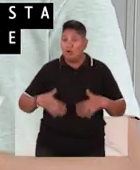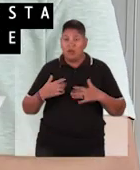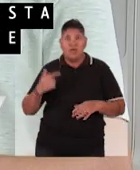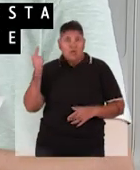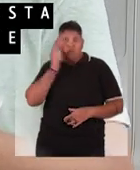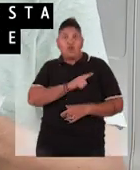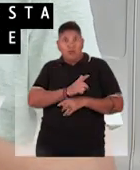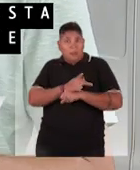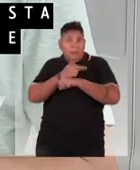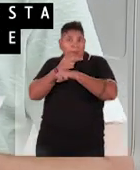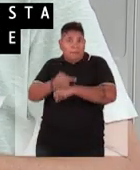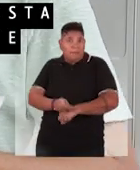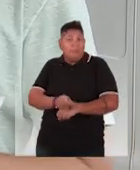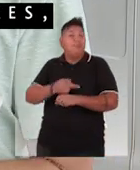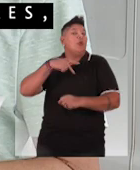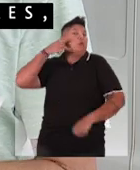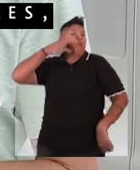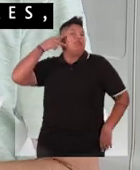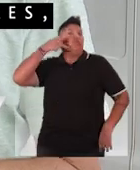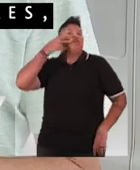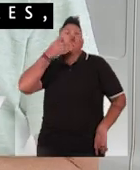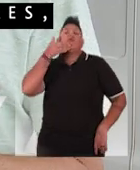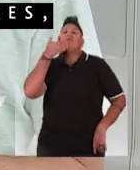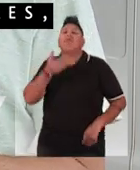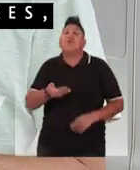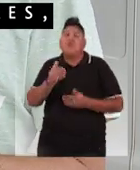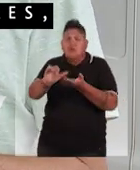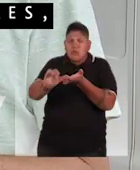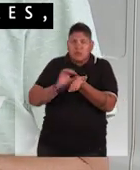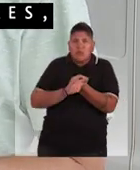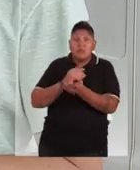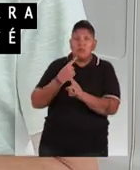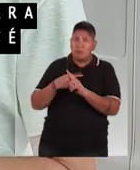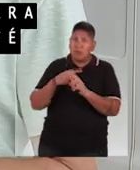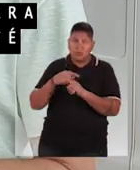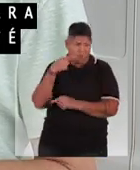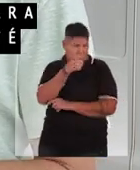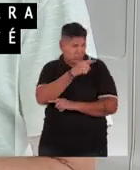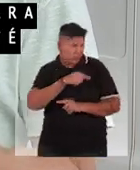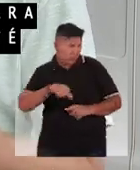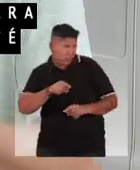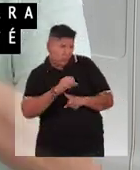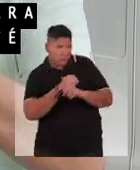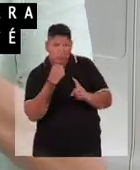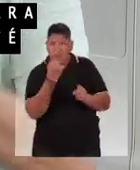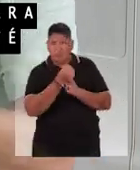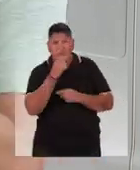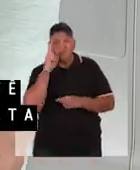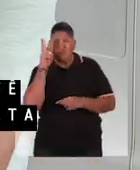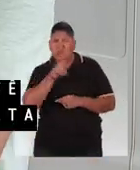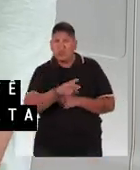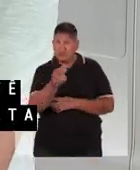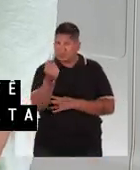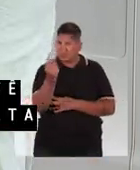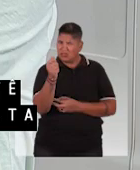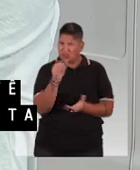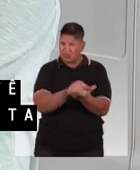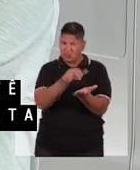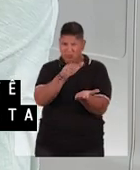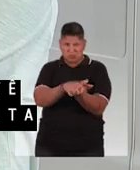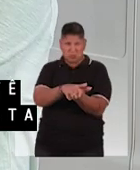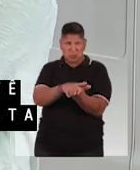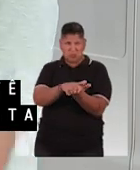trabalhista que a gente consegue, junto aos procuradores, uma parte delas consegue reverter para a gente, porque até mesmo a sociedade vê